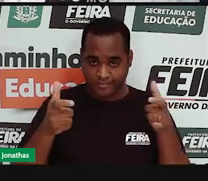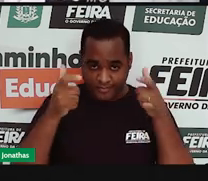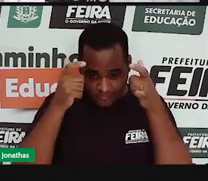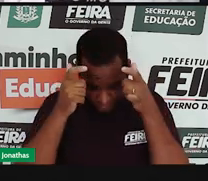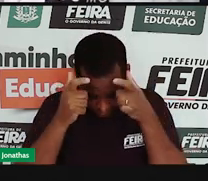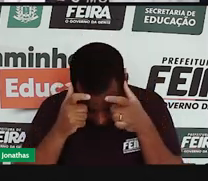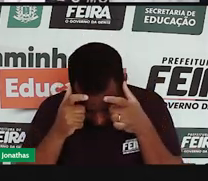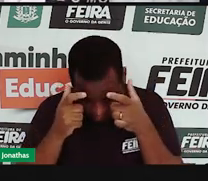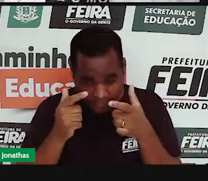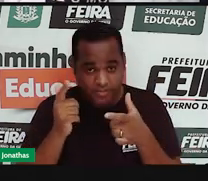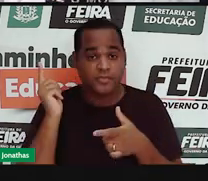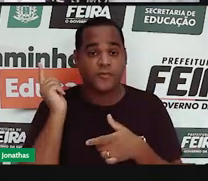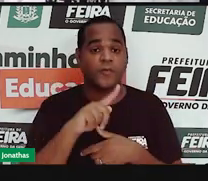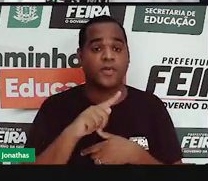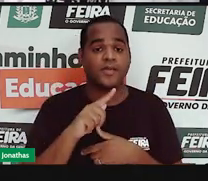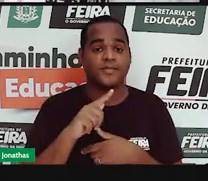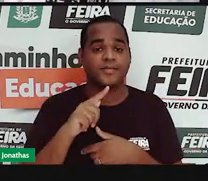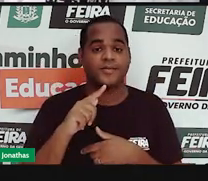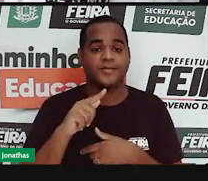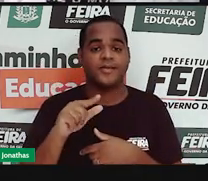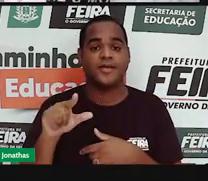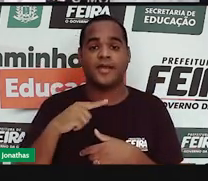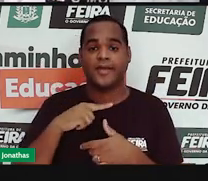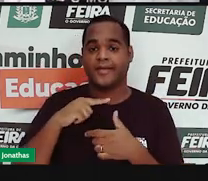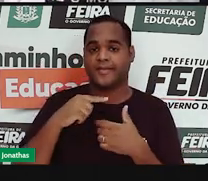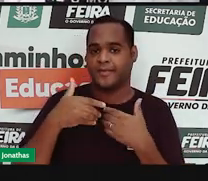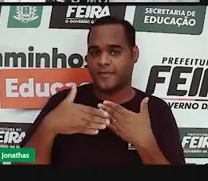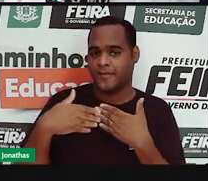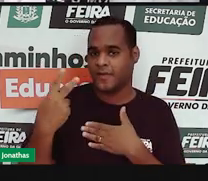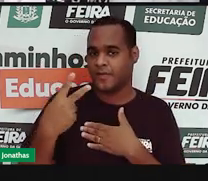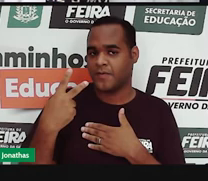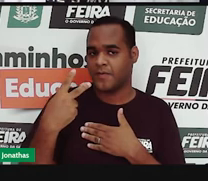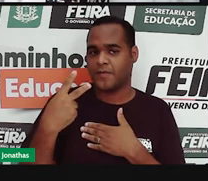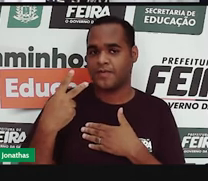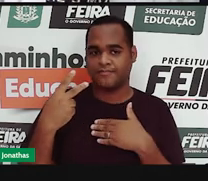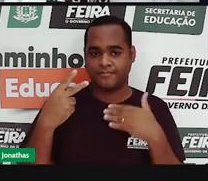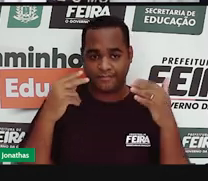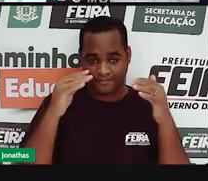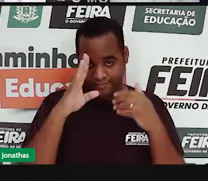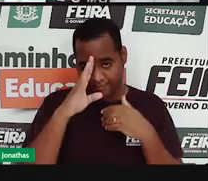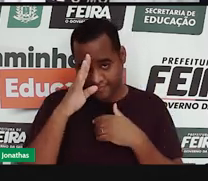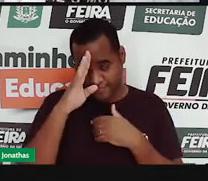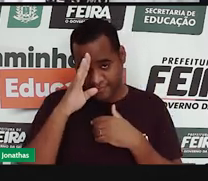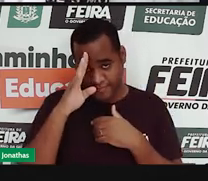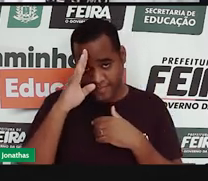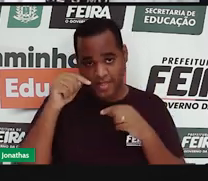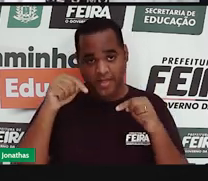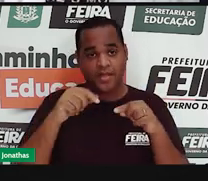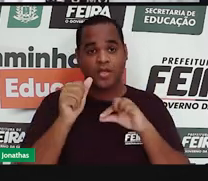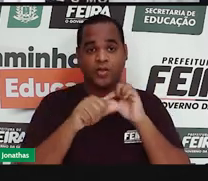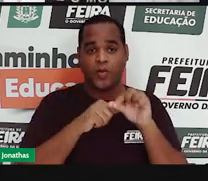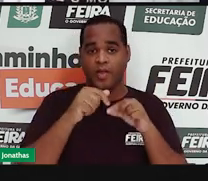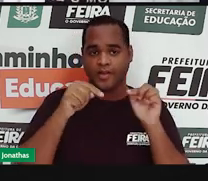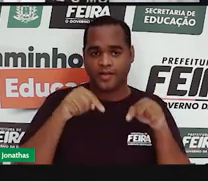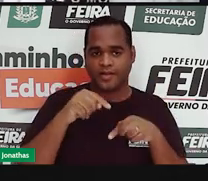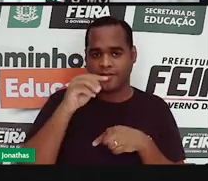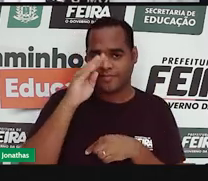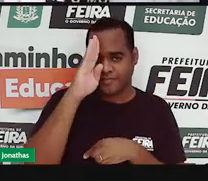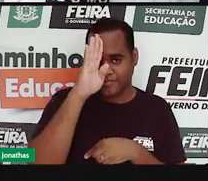prazo. E aí começa o Segundo Império do Brasil. O Segundo Império, que é marcado pela guerra que o Brasil